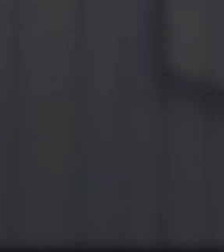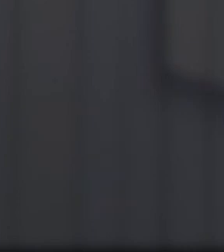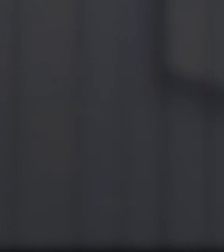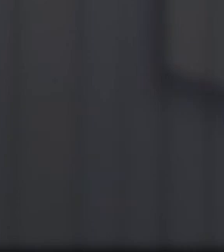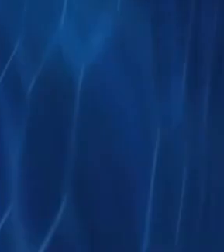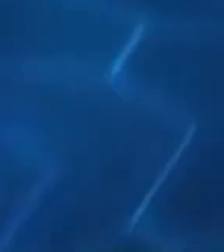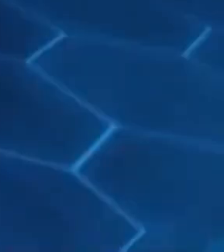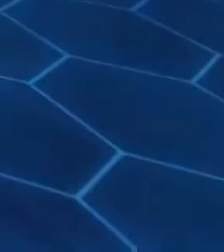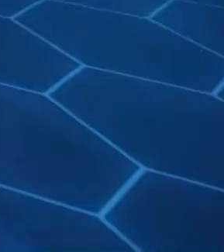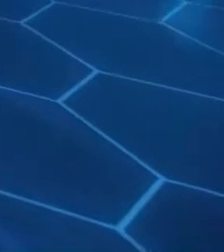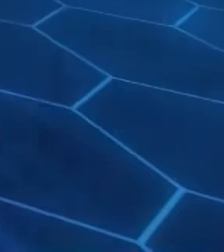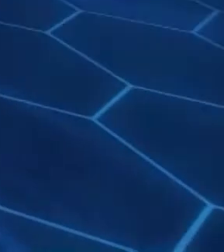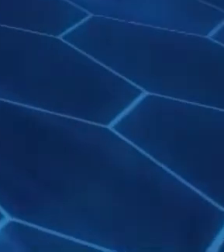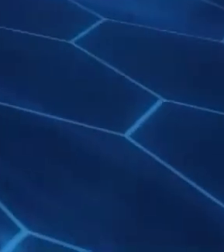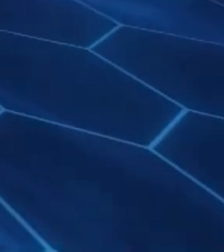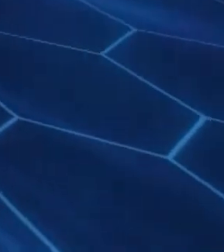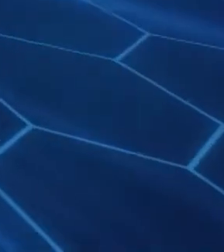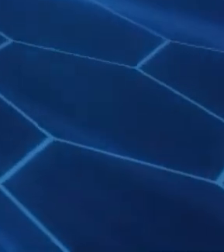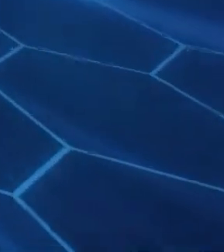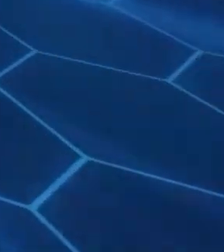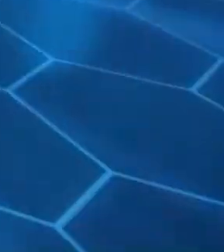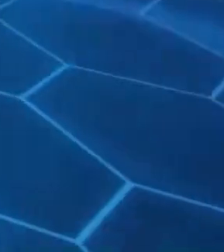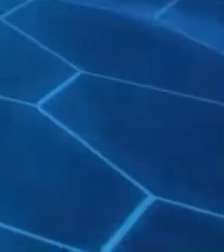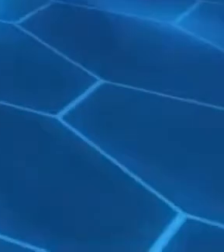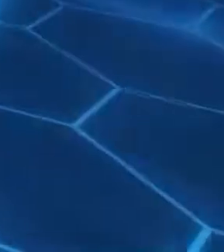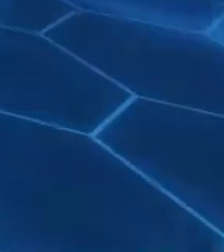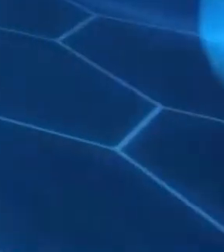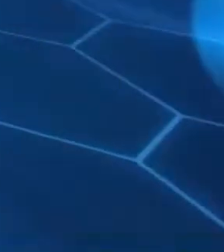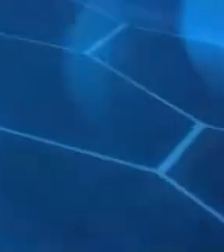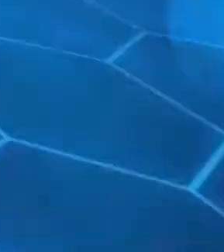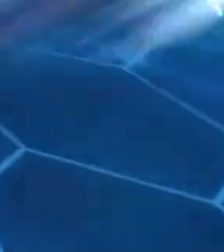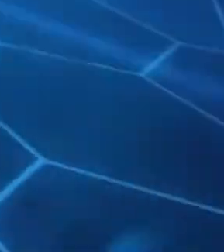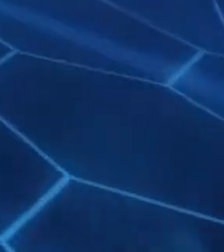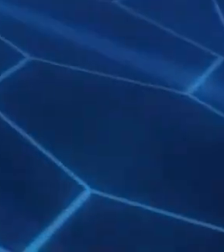O Câmara Total fica